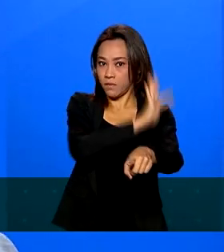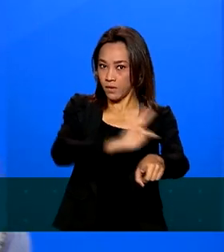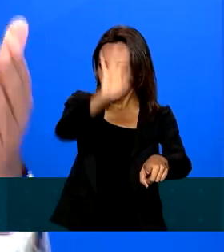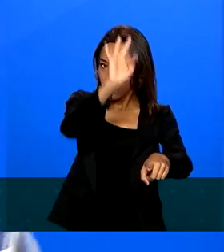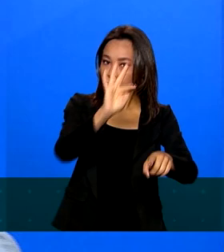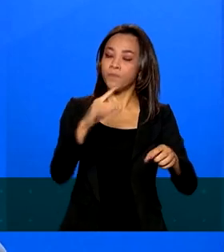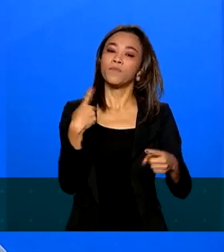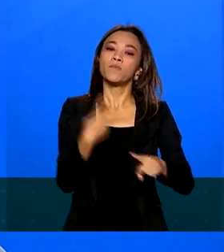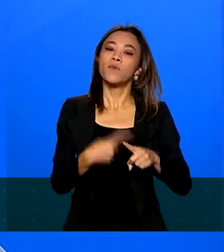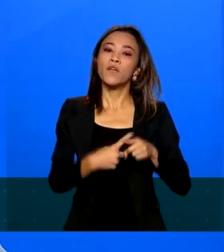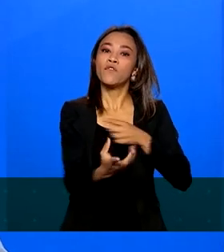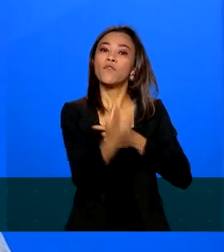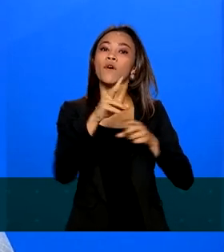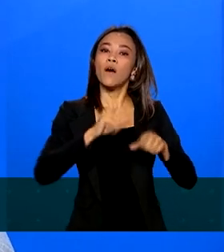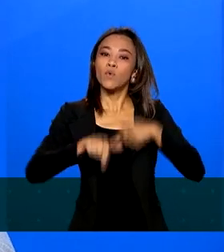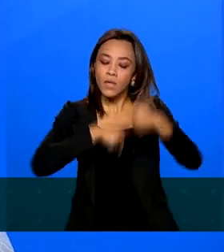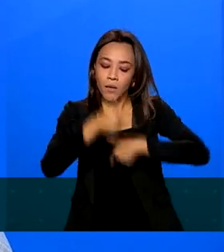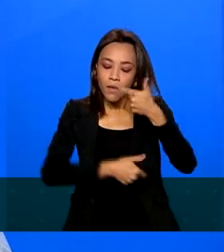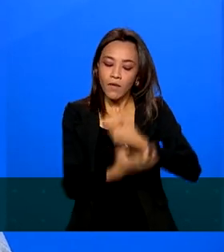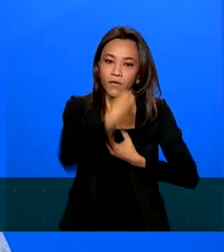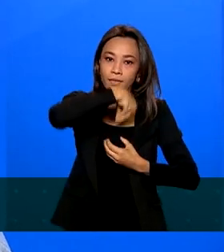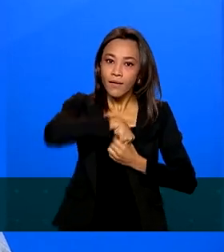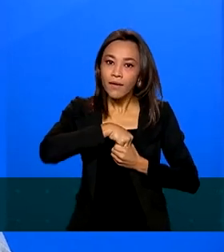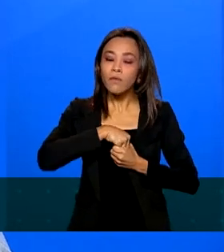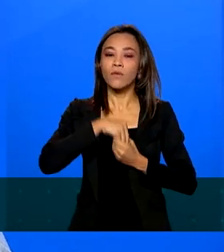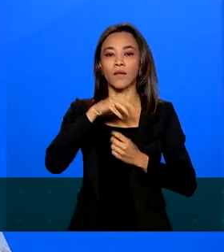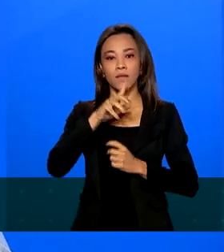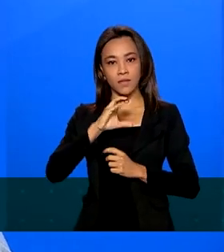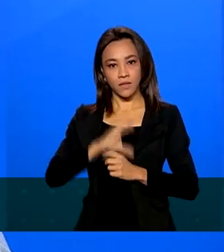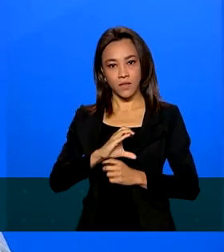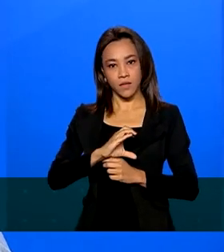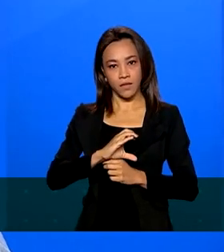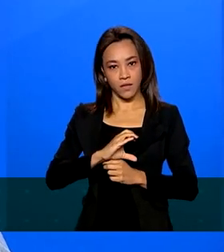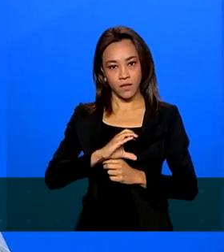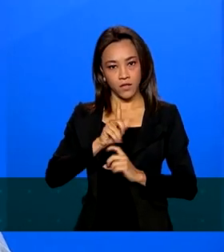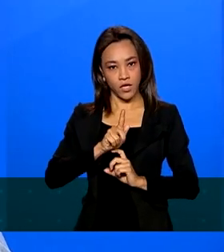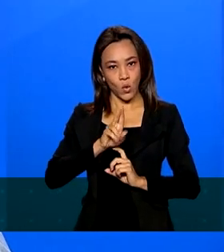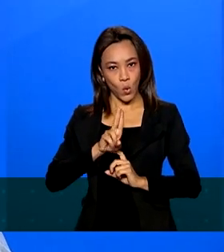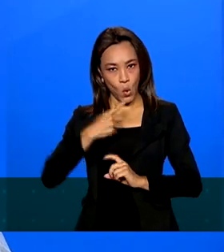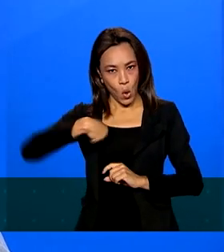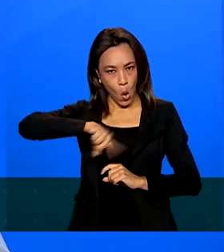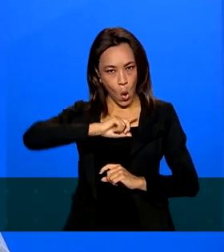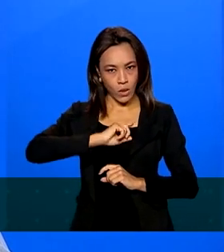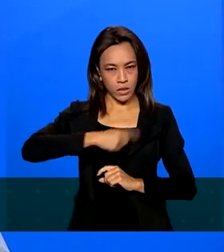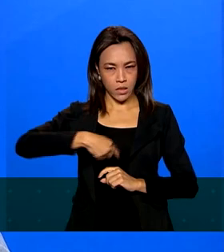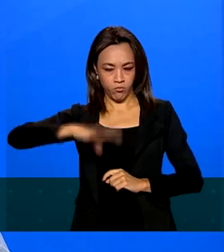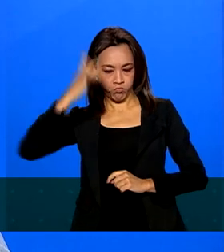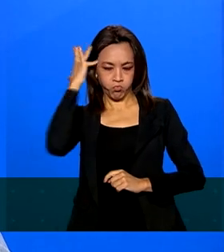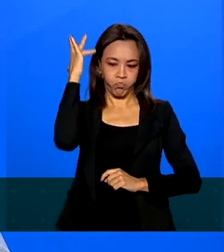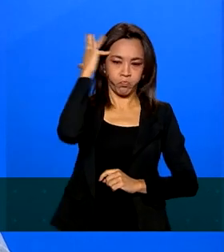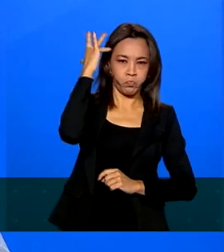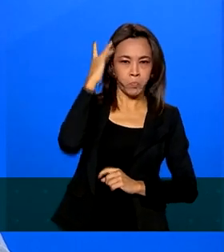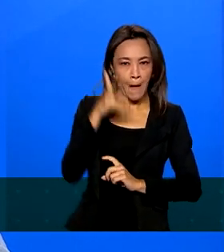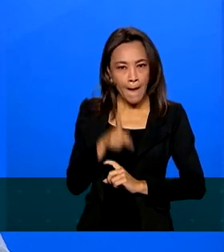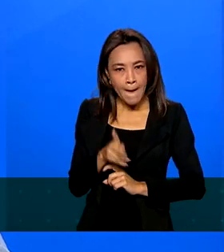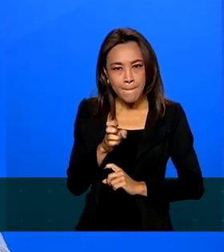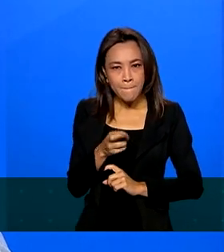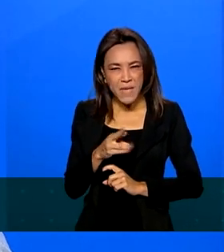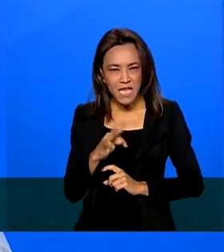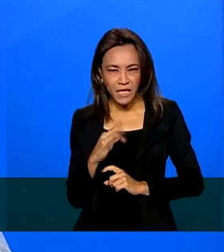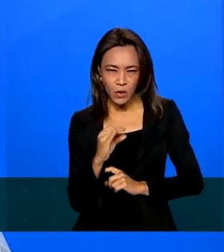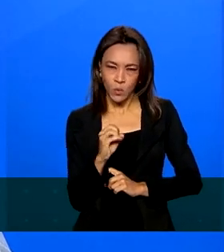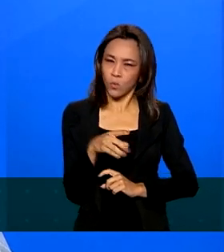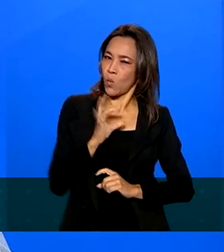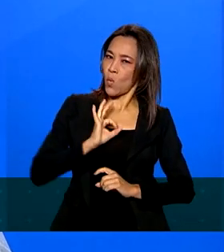da Contraladoria Geral da União. Nós não somos peritos, os peritos estão lá na Polícia Federal, eles agora vão aprofundar isso.